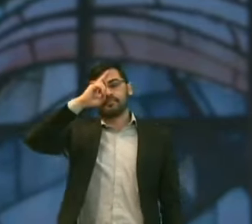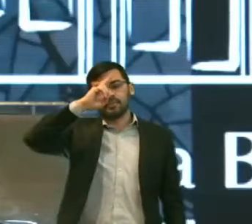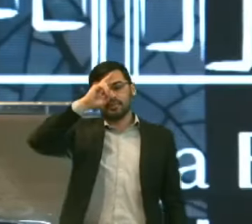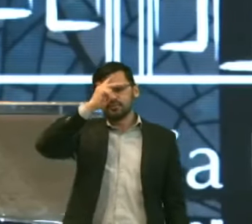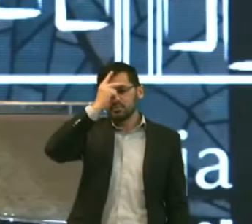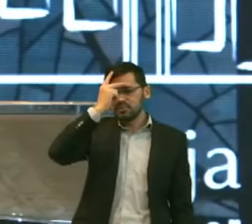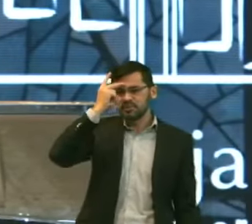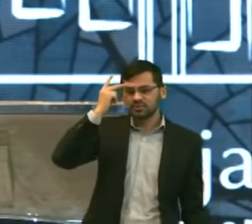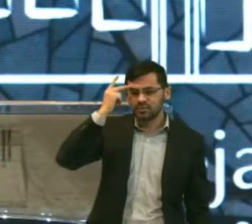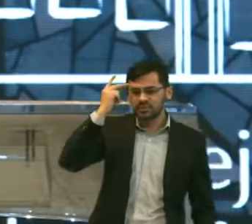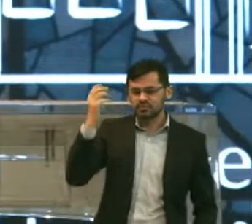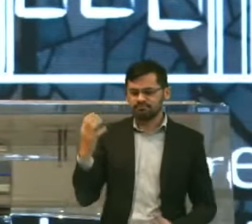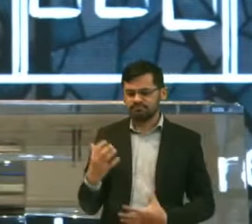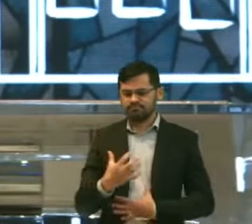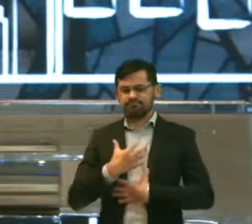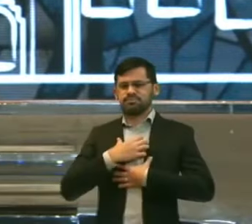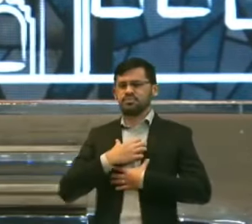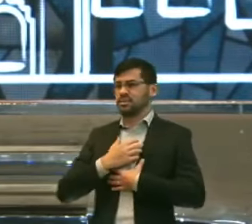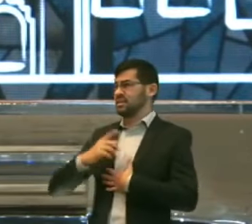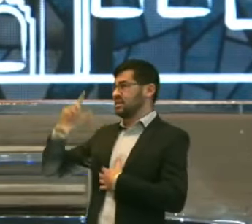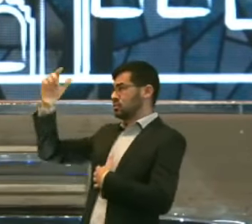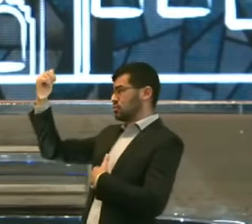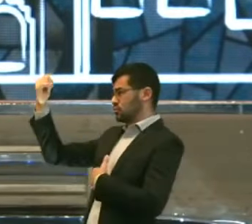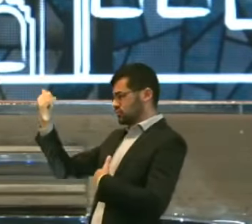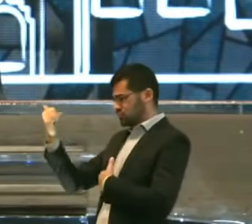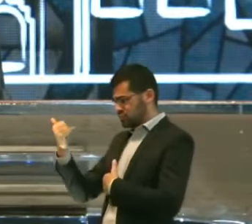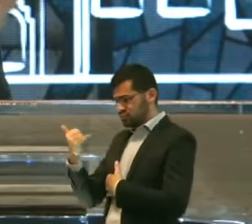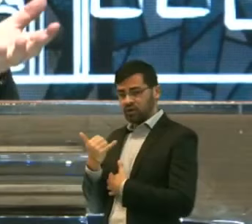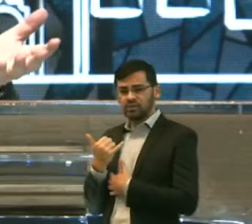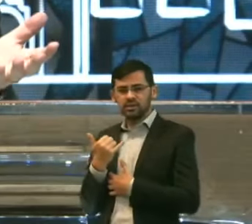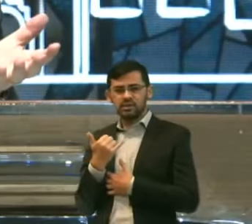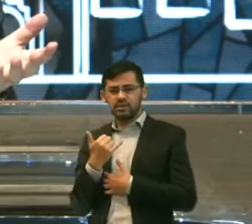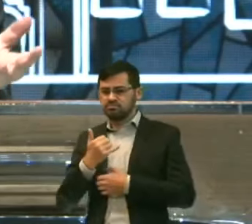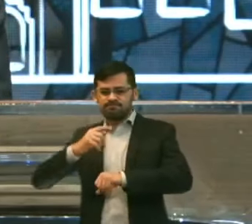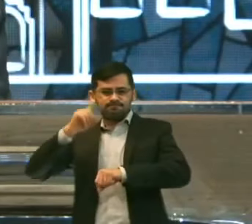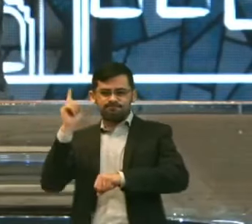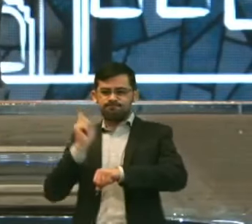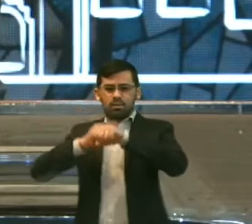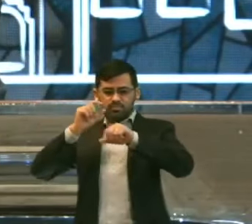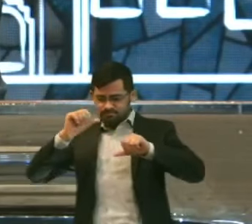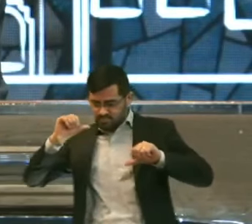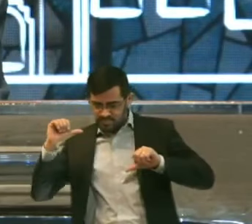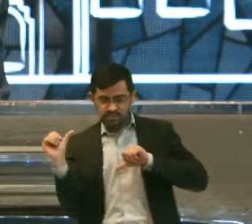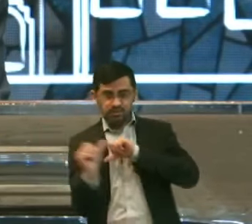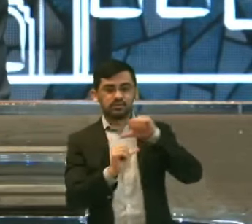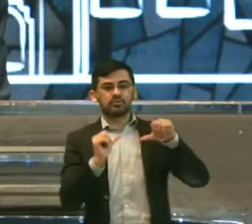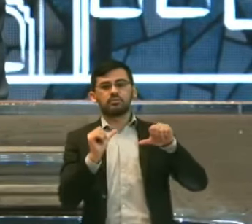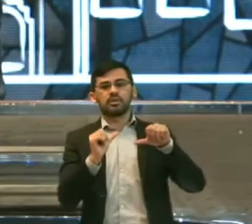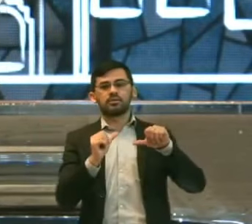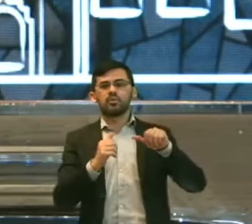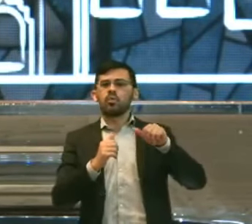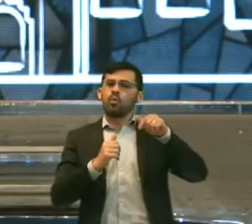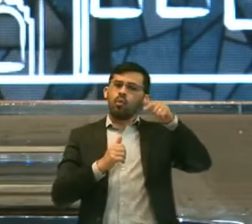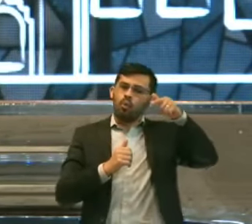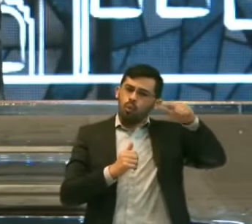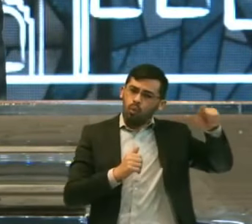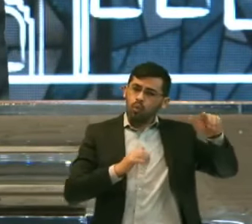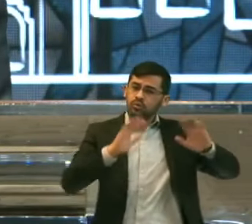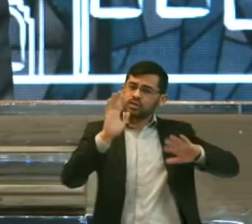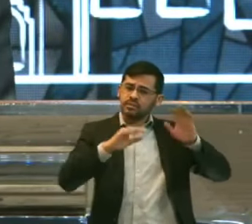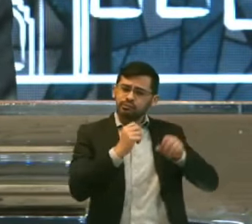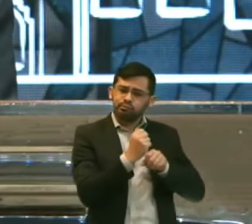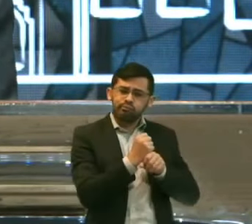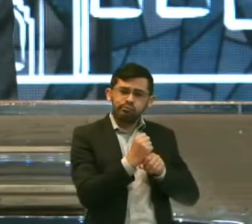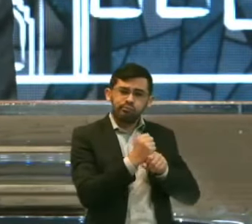Ouviram a palavra De Deus E que de modo Instantâneo Foram transformadas Outras que levaram tempo